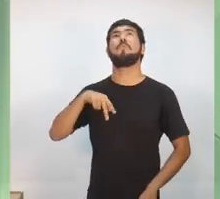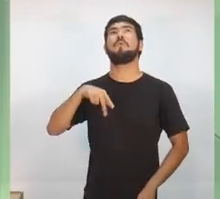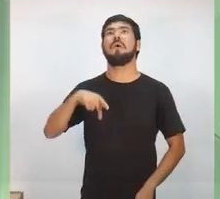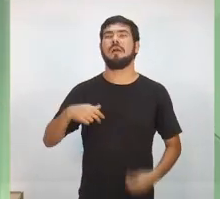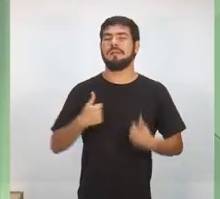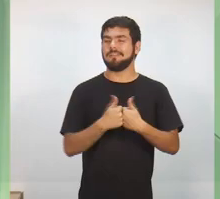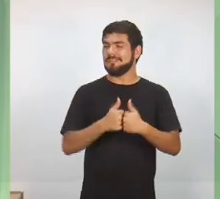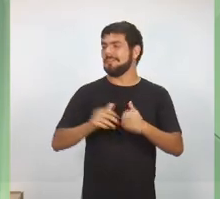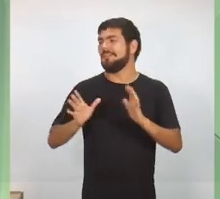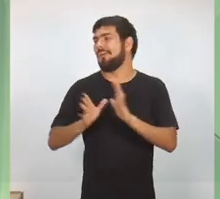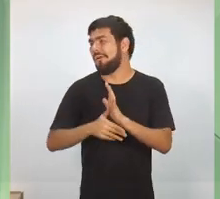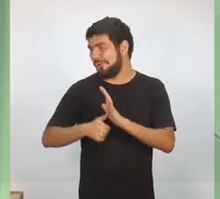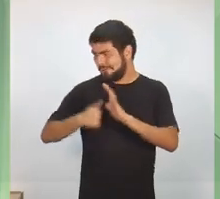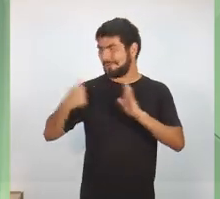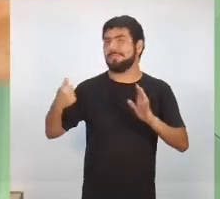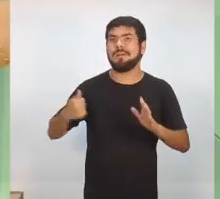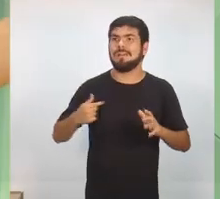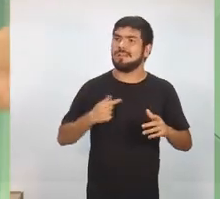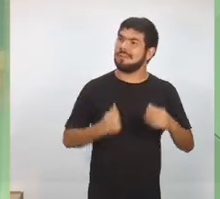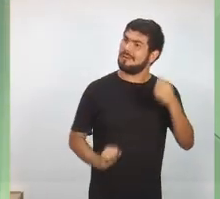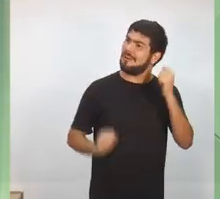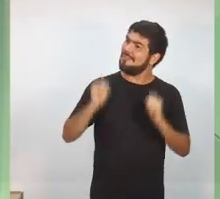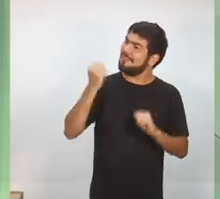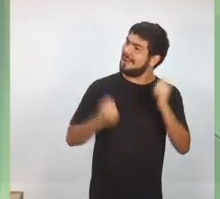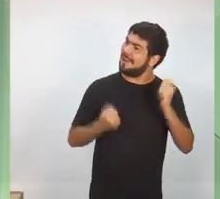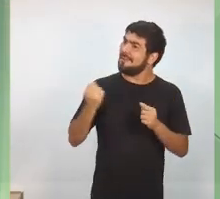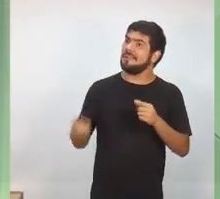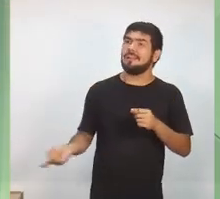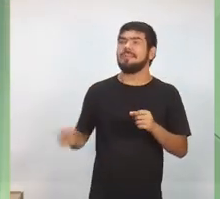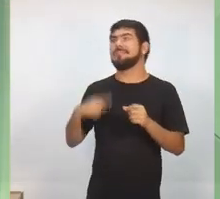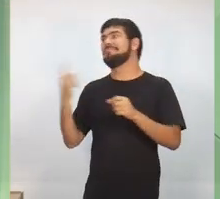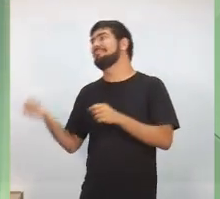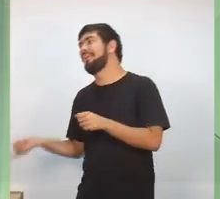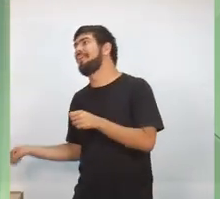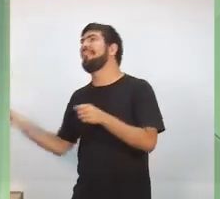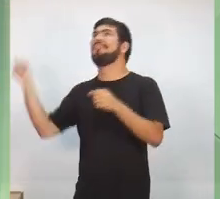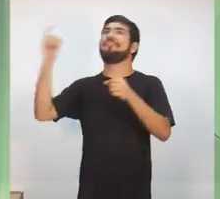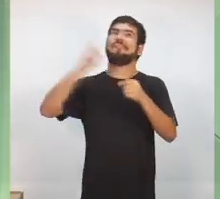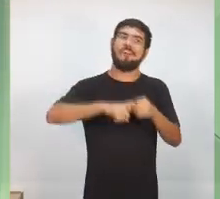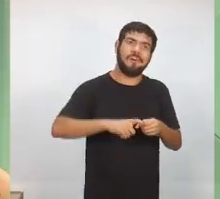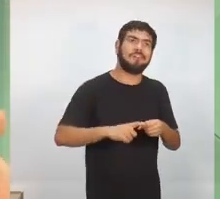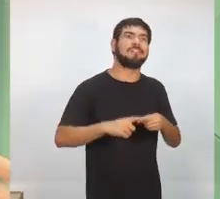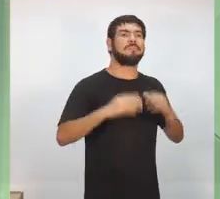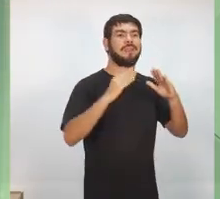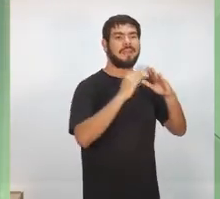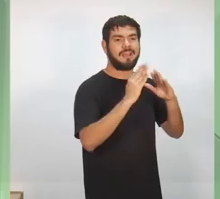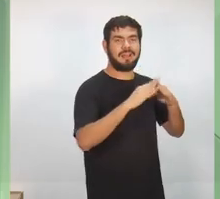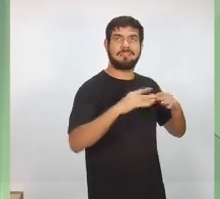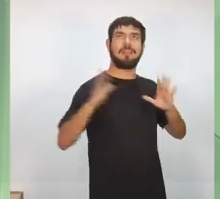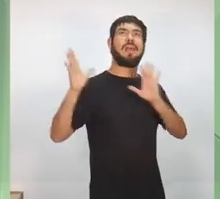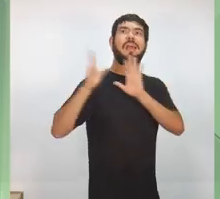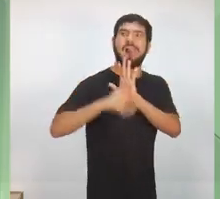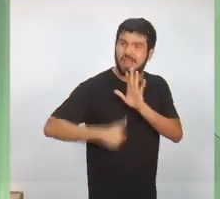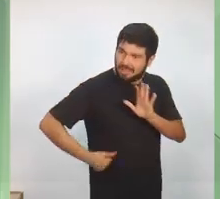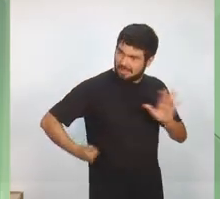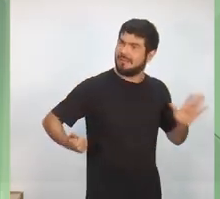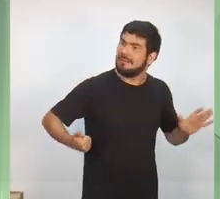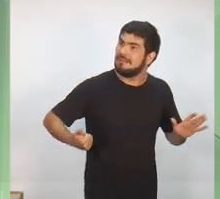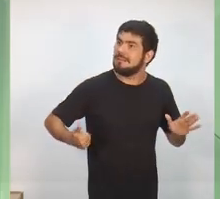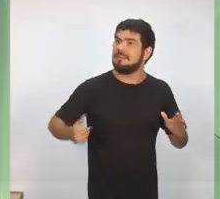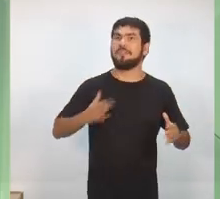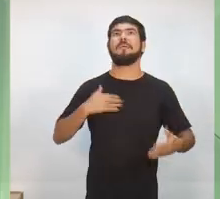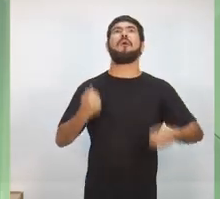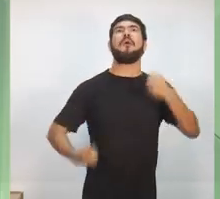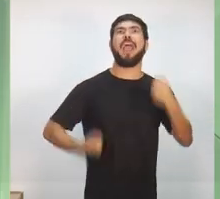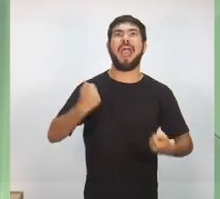transporte que está te levando para a fábrica, você está vindo para o teu trabalho no transporte público coletivo, você está sendo assaltado, você está no seu